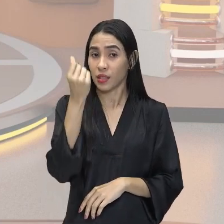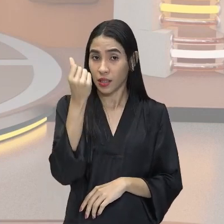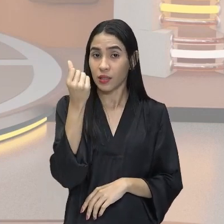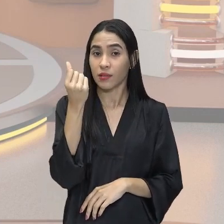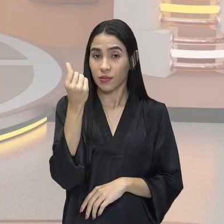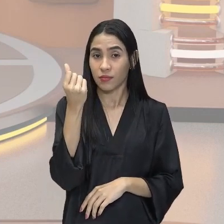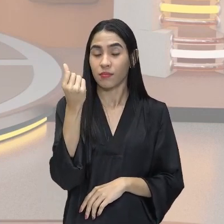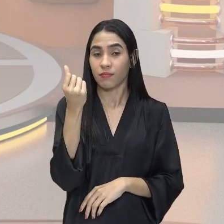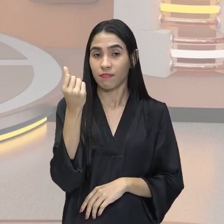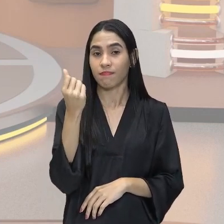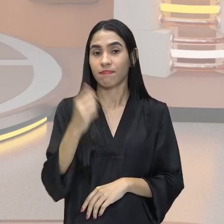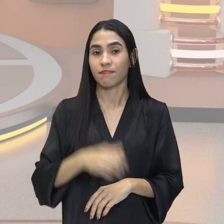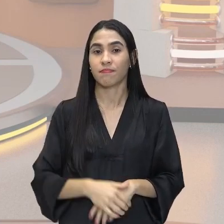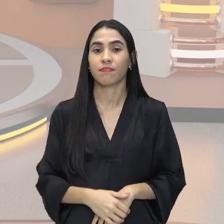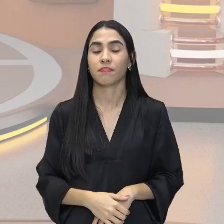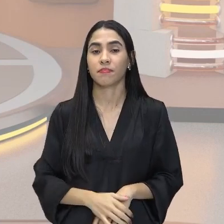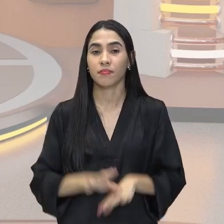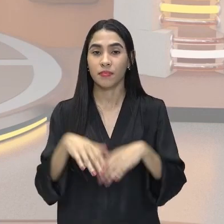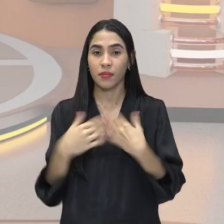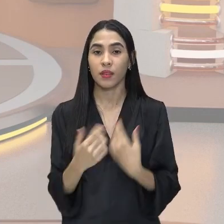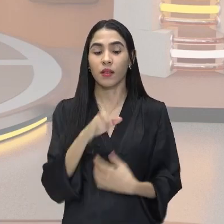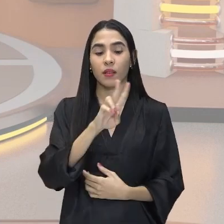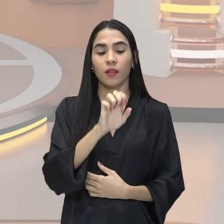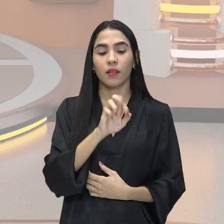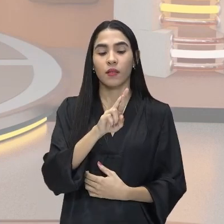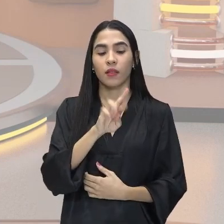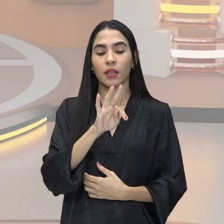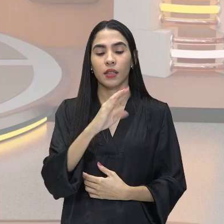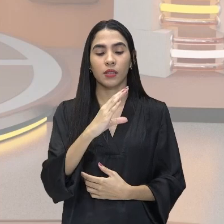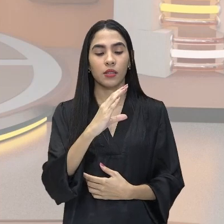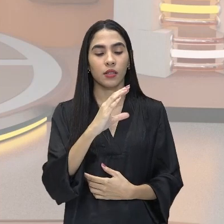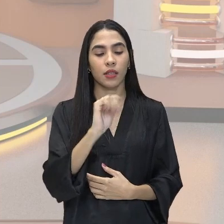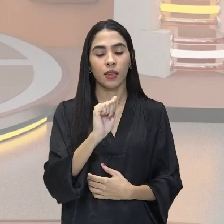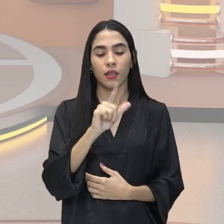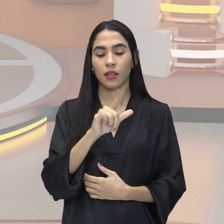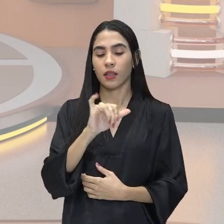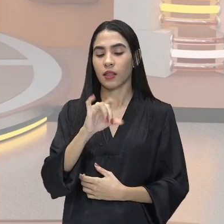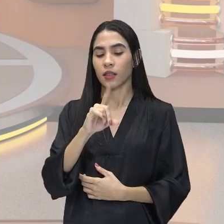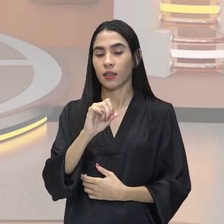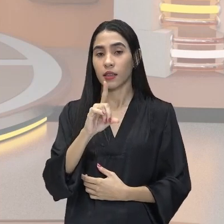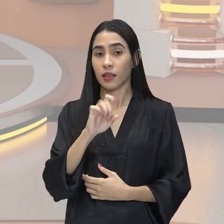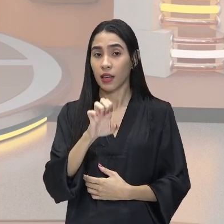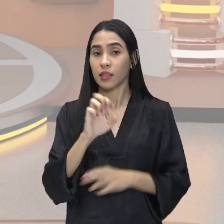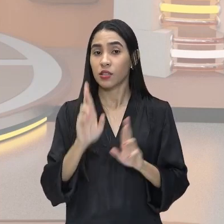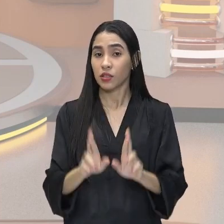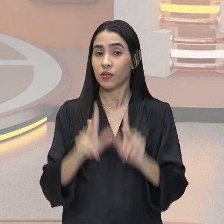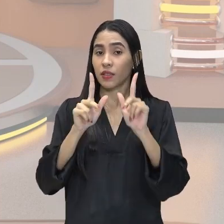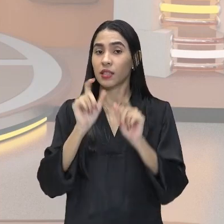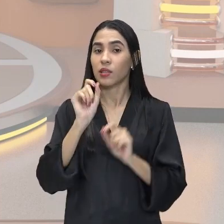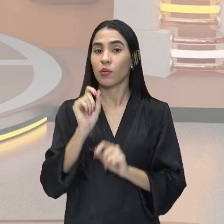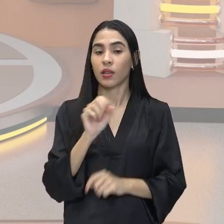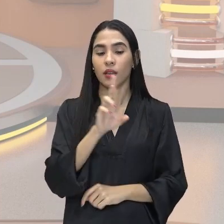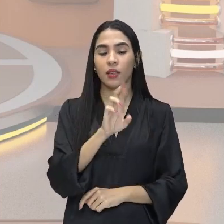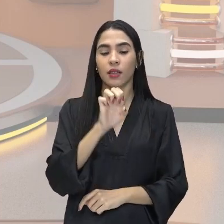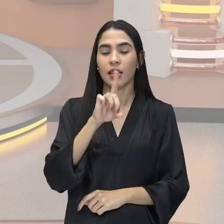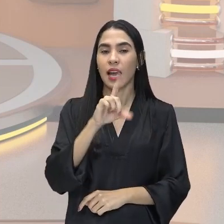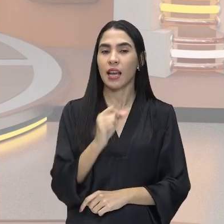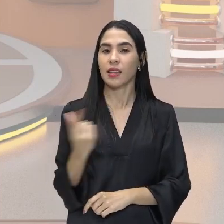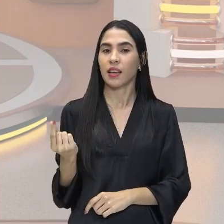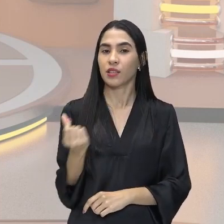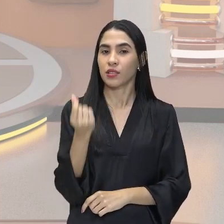mensal. Então, na verticalidade, a diferença é a renda, é o dinheiro,